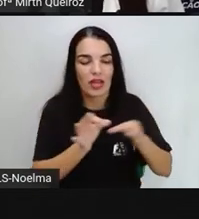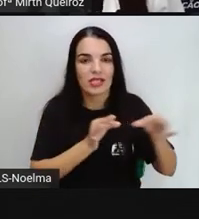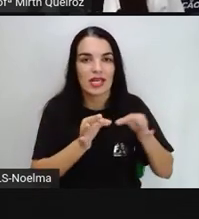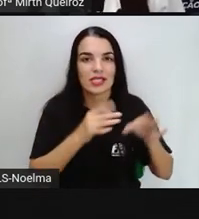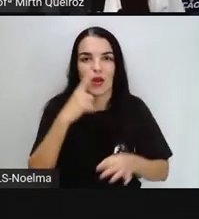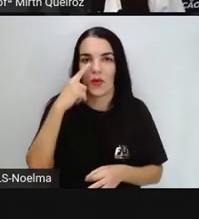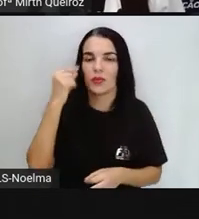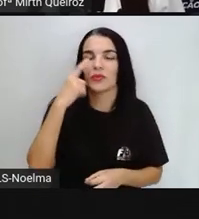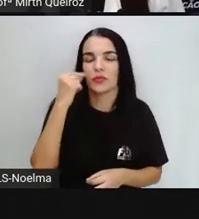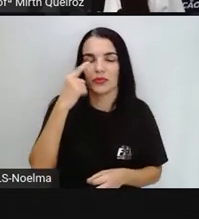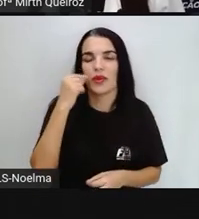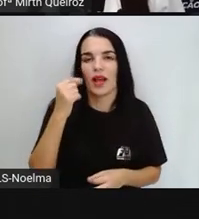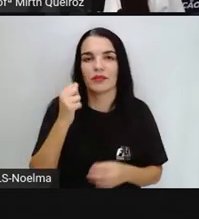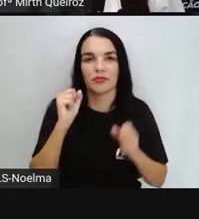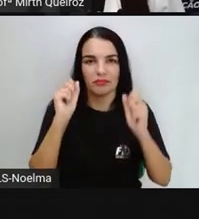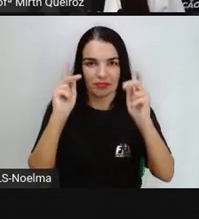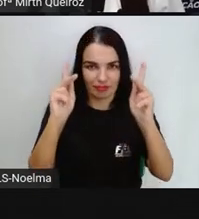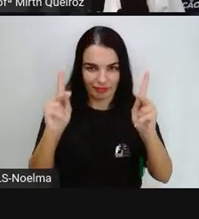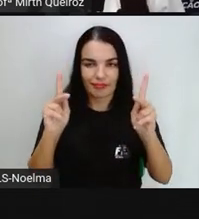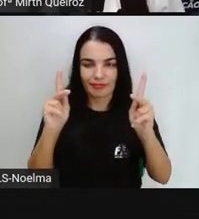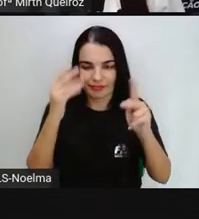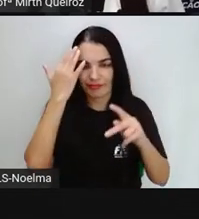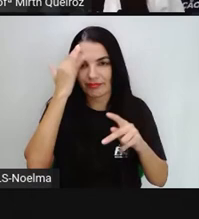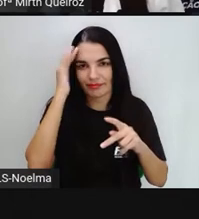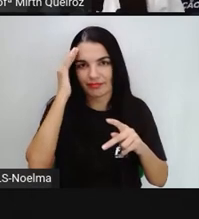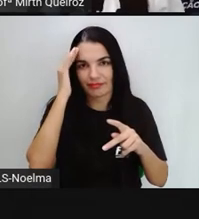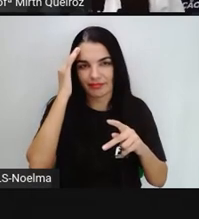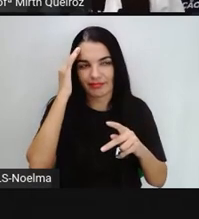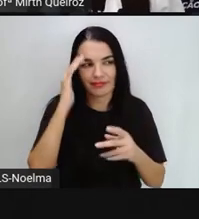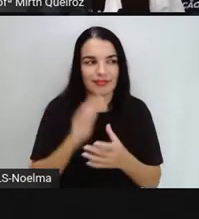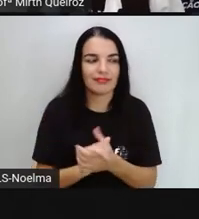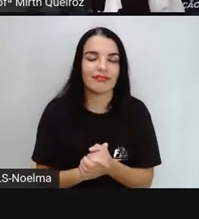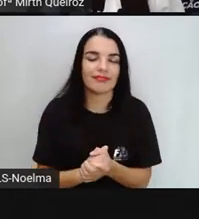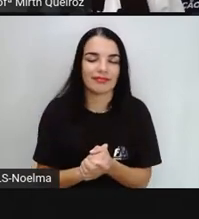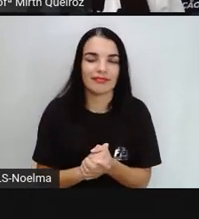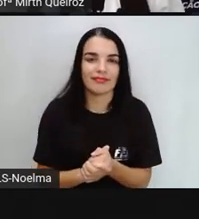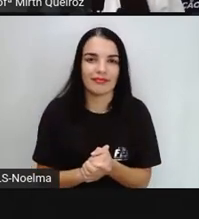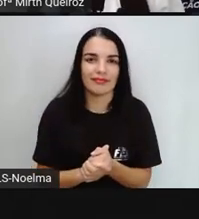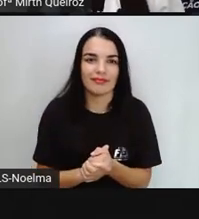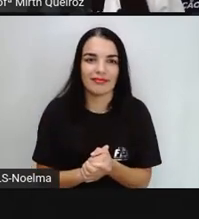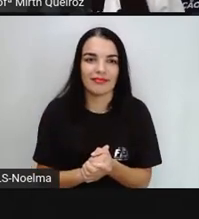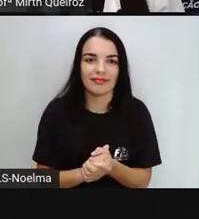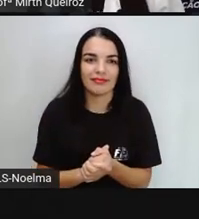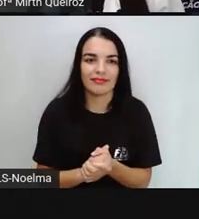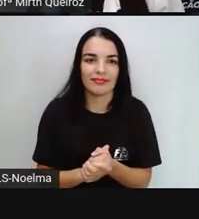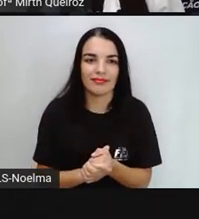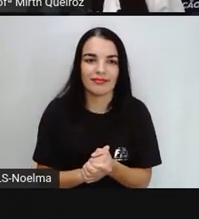essas peças de forma que a gente possa formar ali um gatinho, certo?